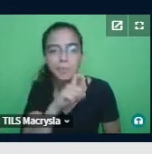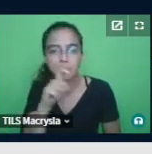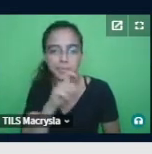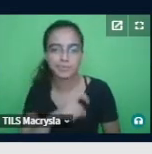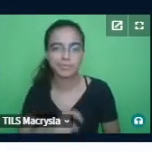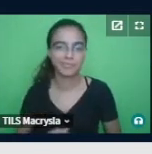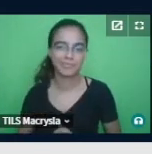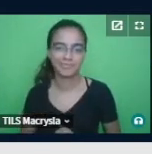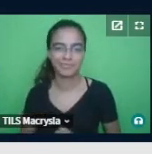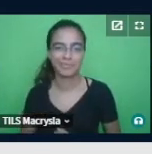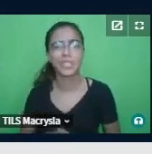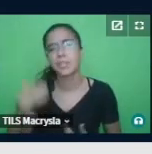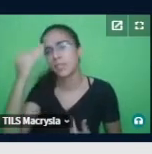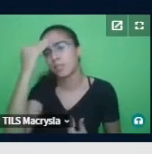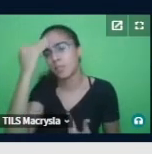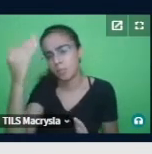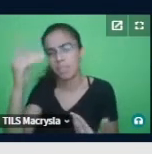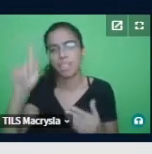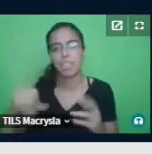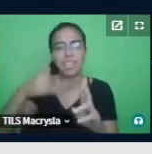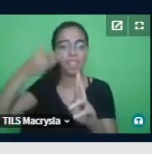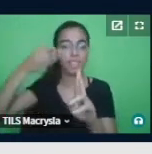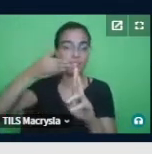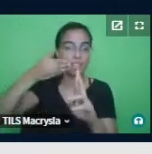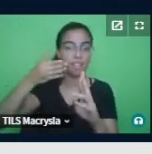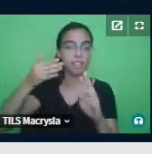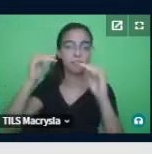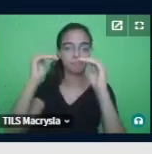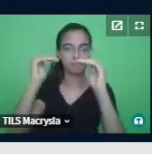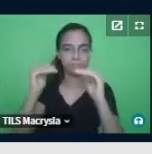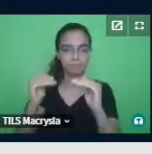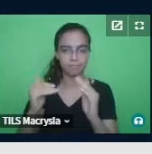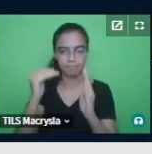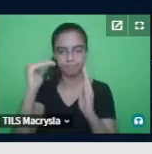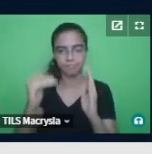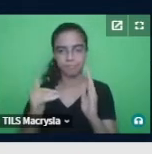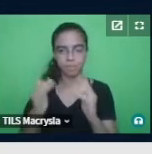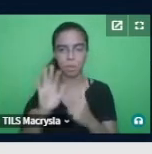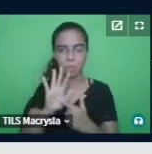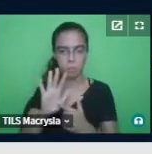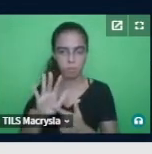obrigada, e essas são algumas das referências que eu utilizei ao longo dos slides.